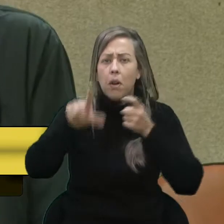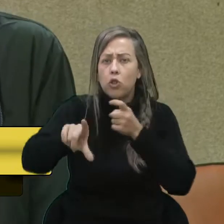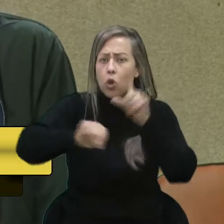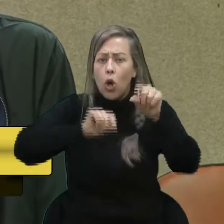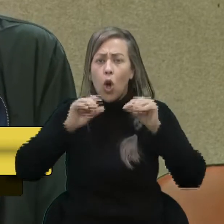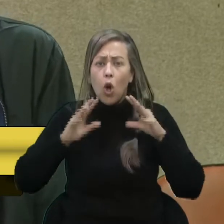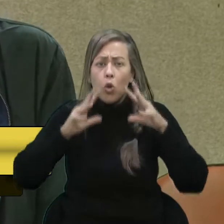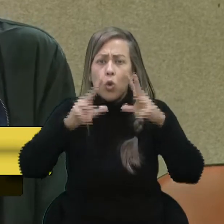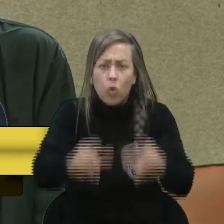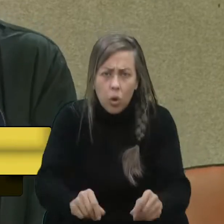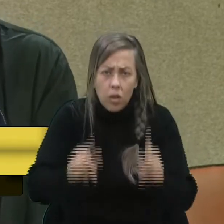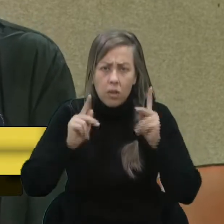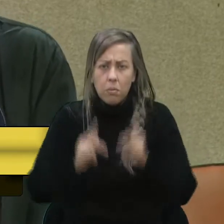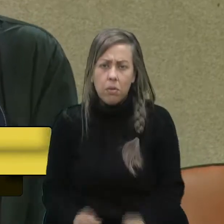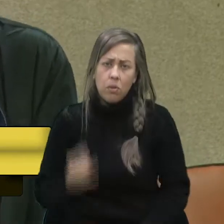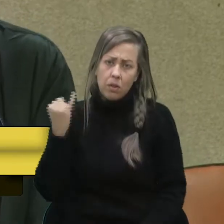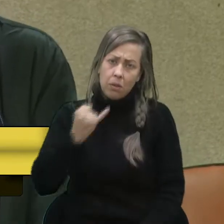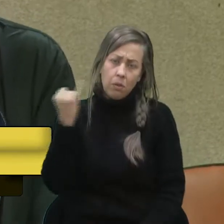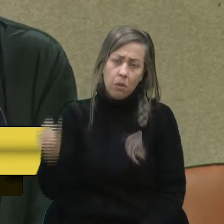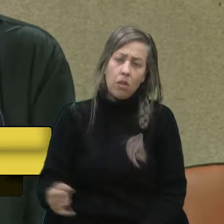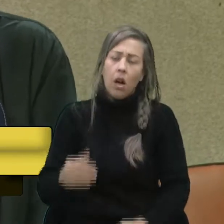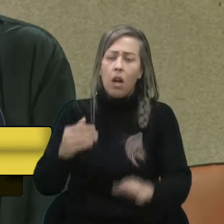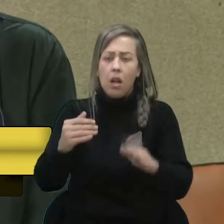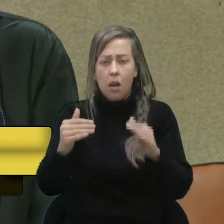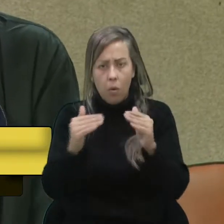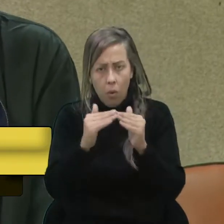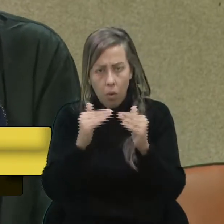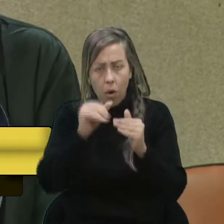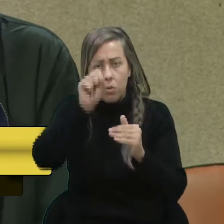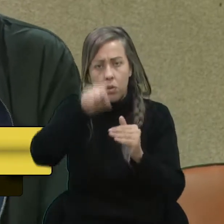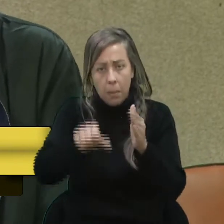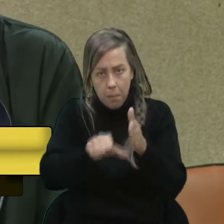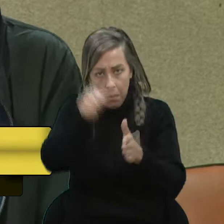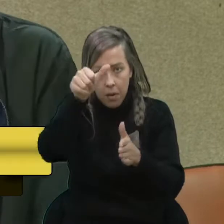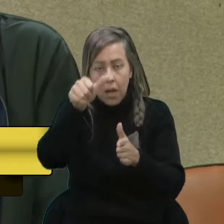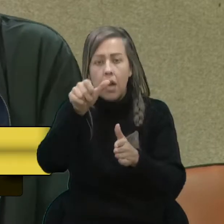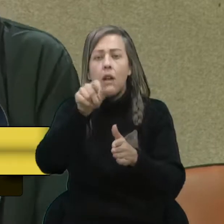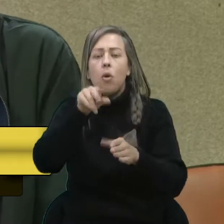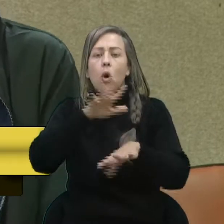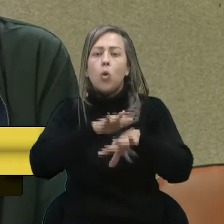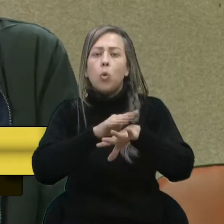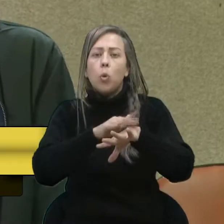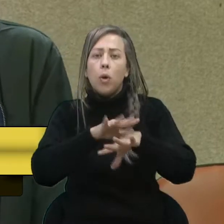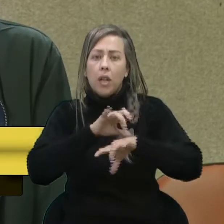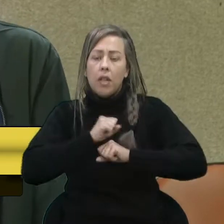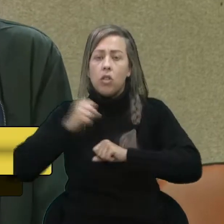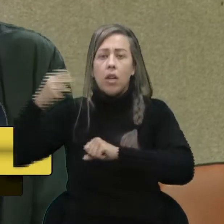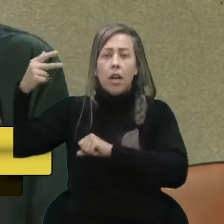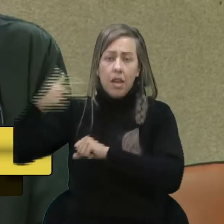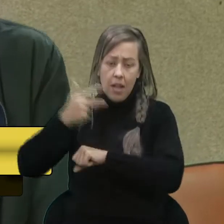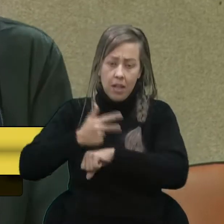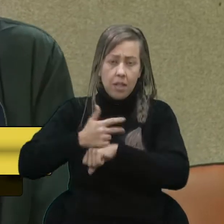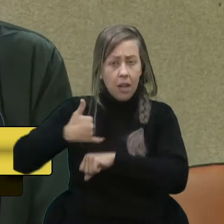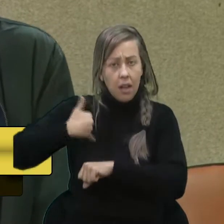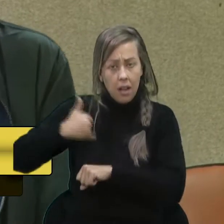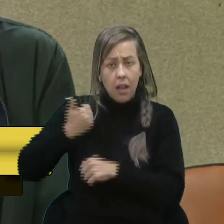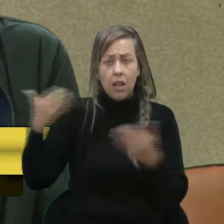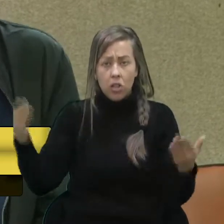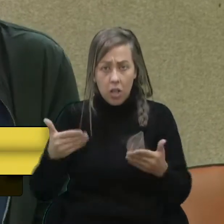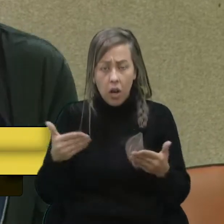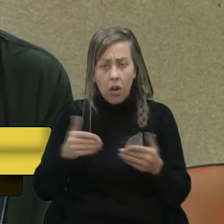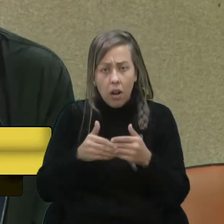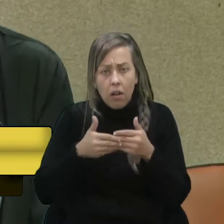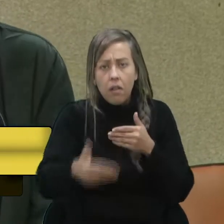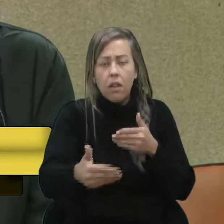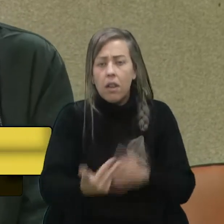Todos são importantes. E eu concordo que, primeiro, deveriam ter sido vacinados, sim, os com comorbidades e os mais idosos. E agora nós vamos para as classes...